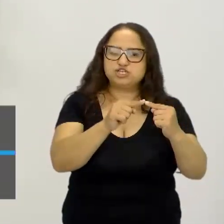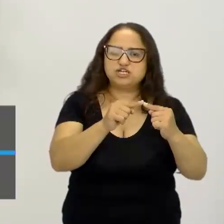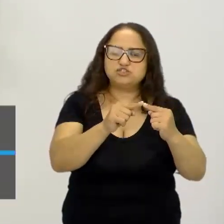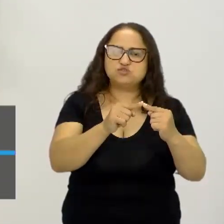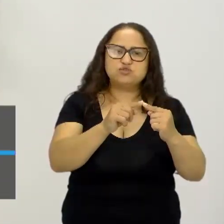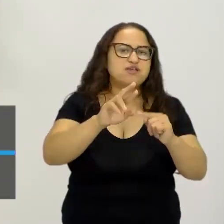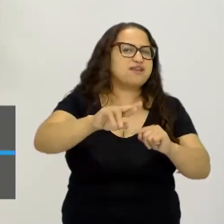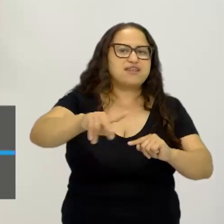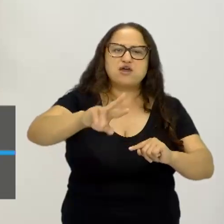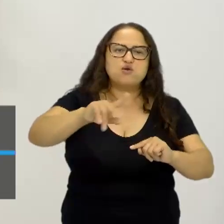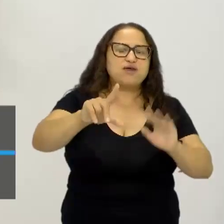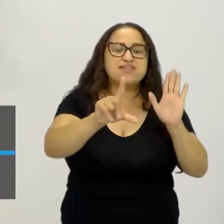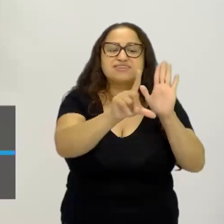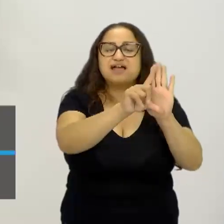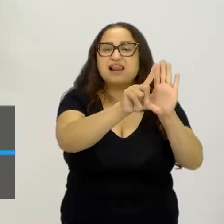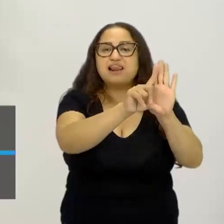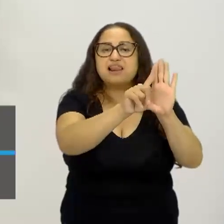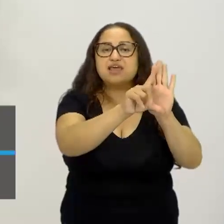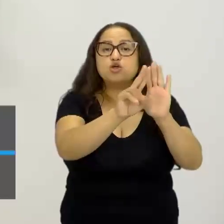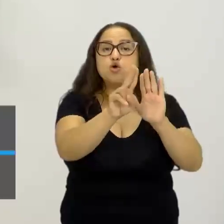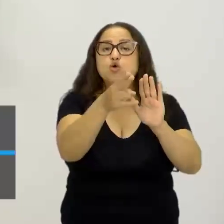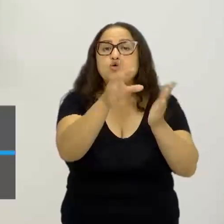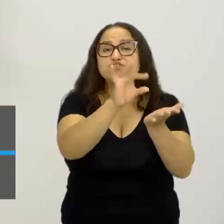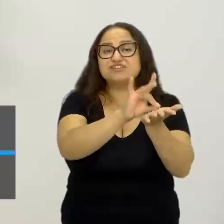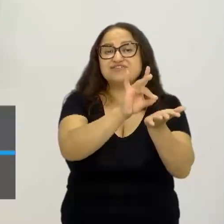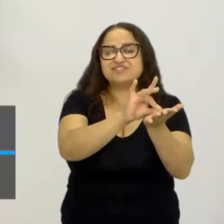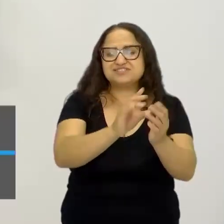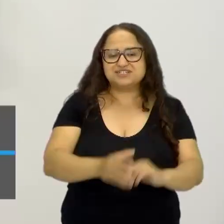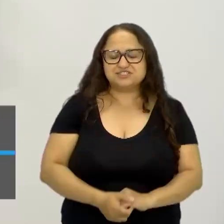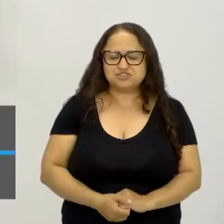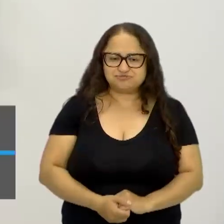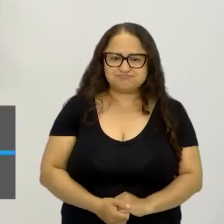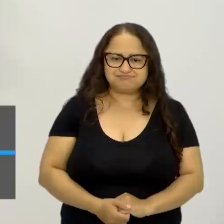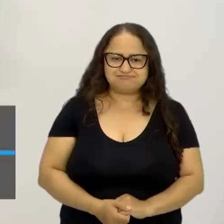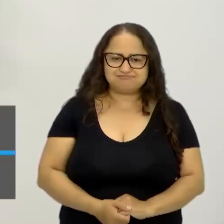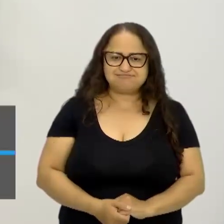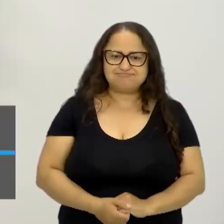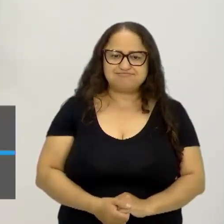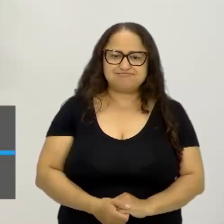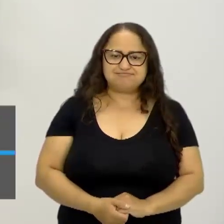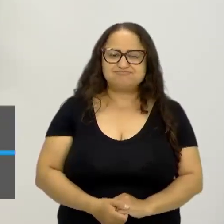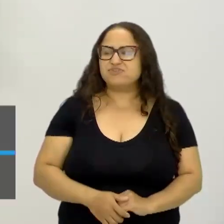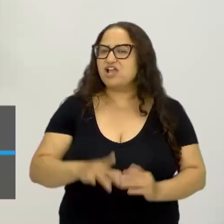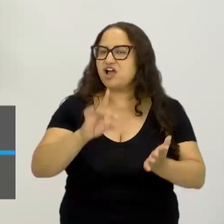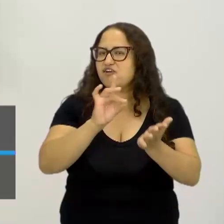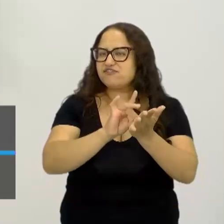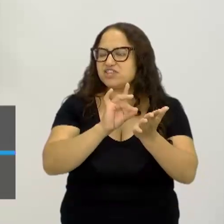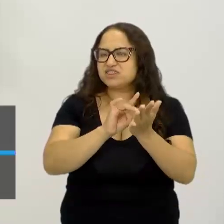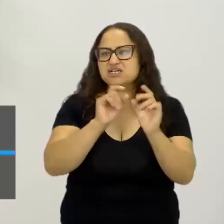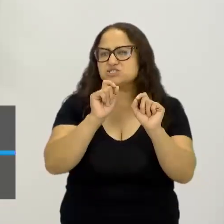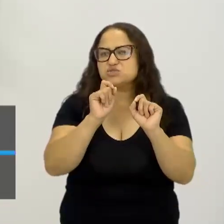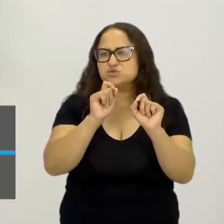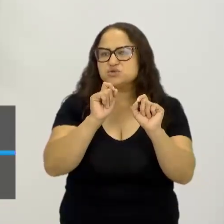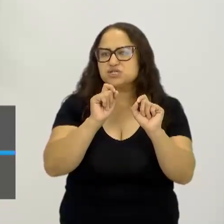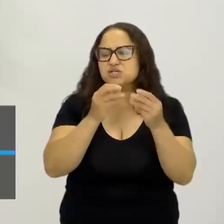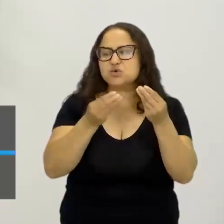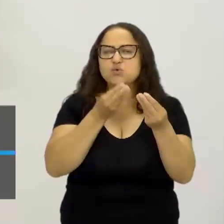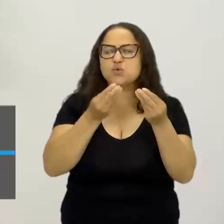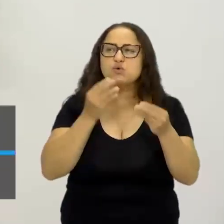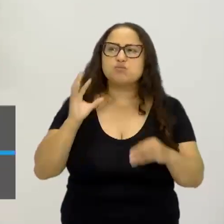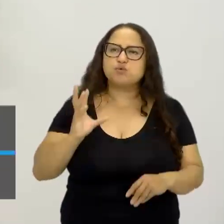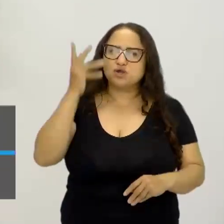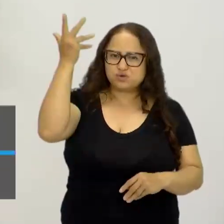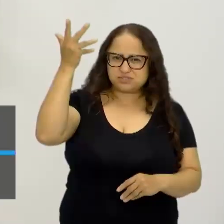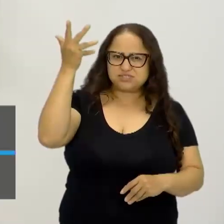lei, o objeto da verdade, aliás, que ele estava falando dos regimes de verdade, que é a verdade sobre um acontecimento,